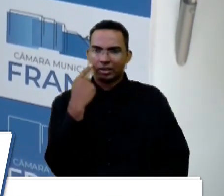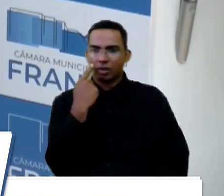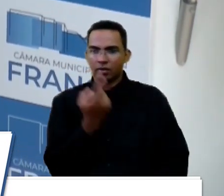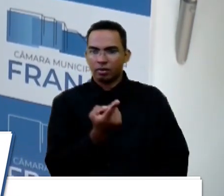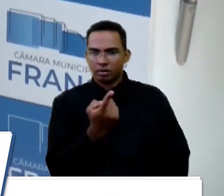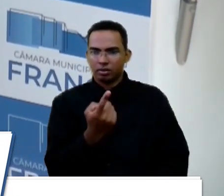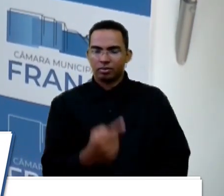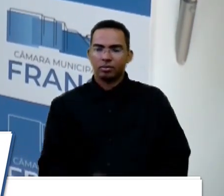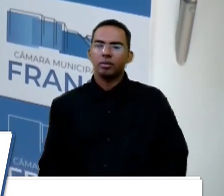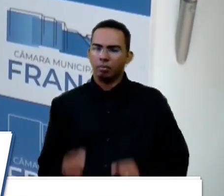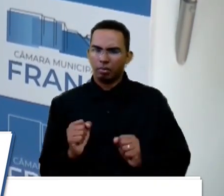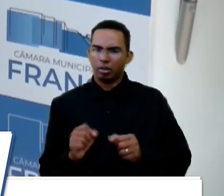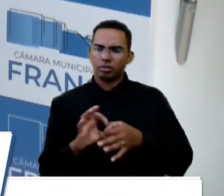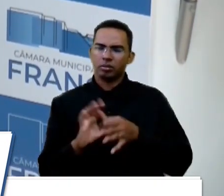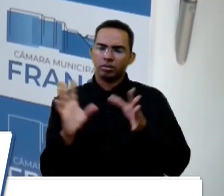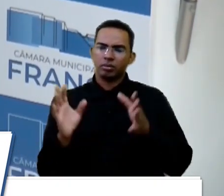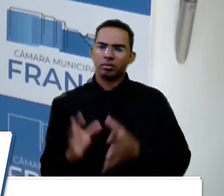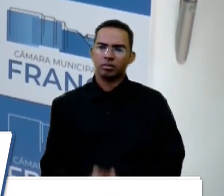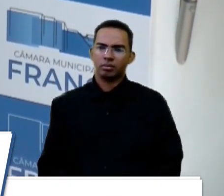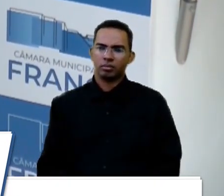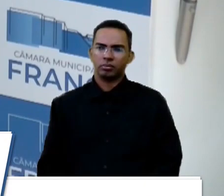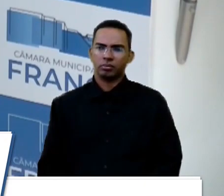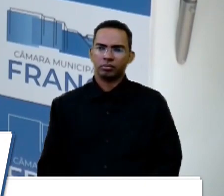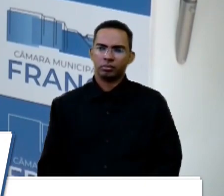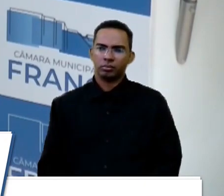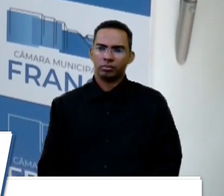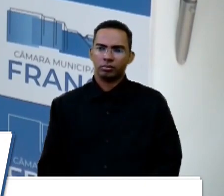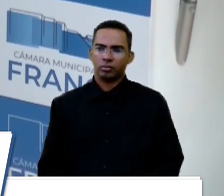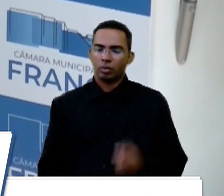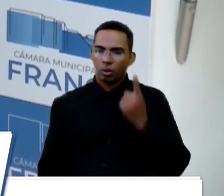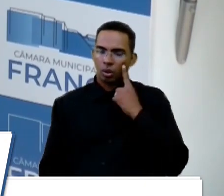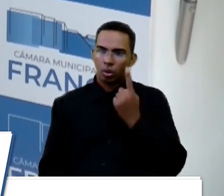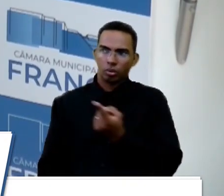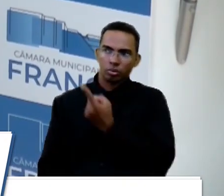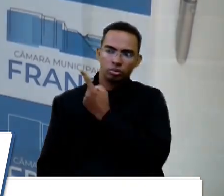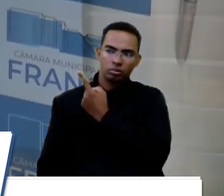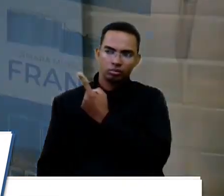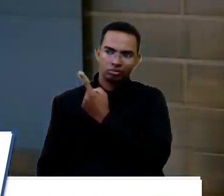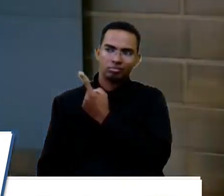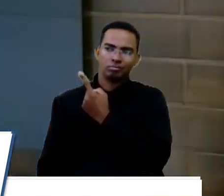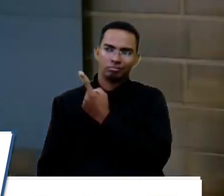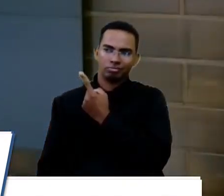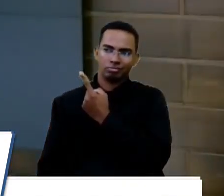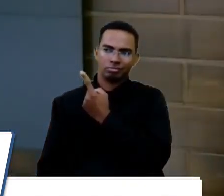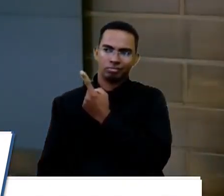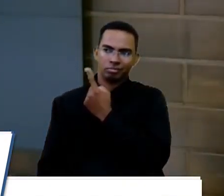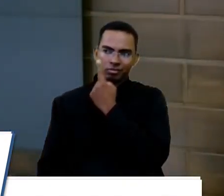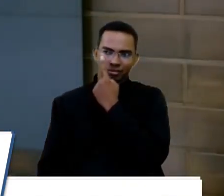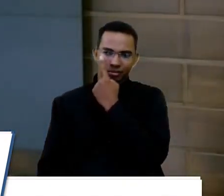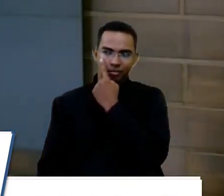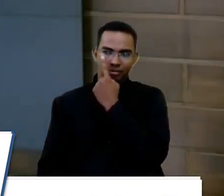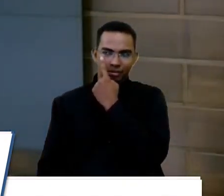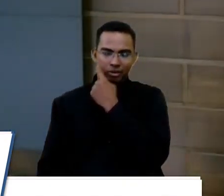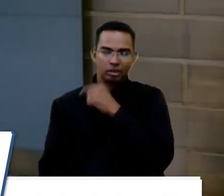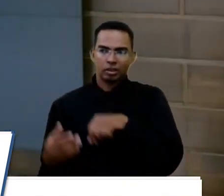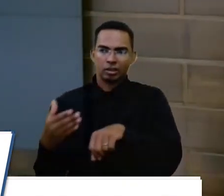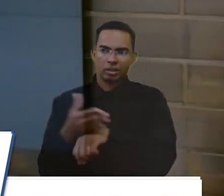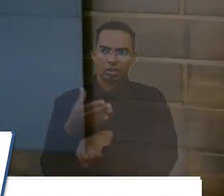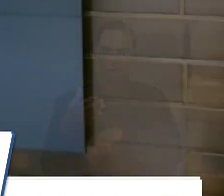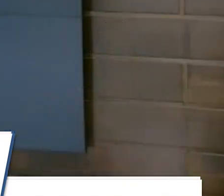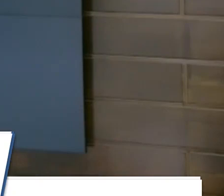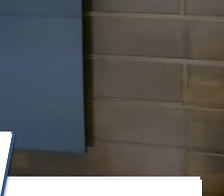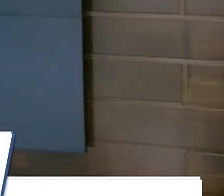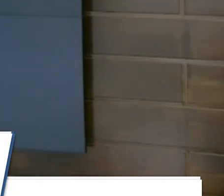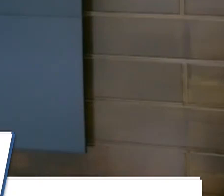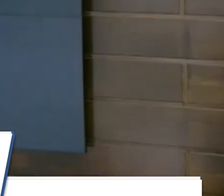Pode colocar. Olha aqui, como que é. Aqui. Ele entrou no meio desse mato aqui, ó.